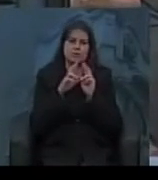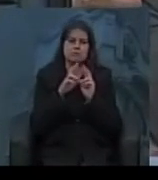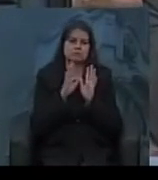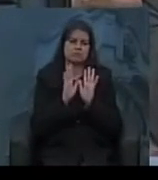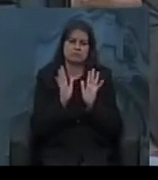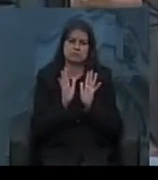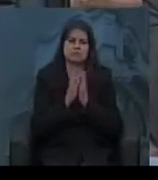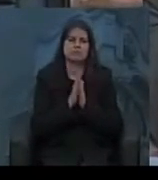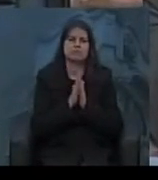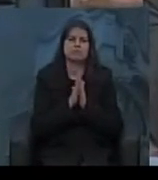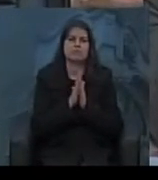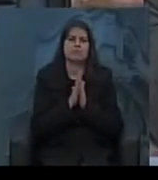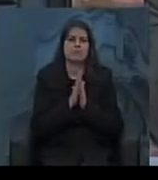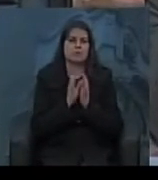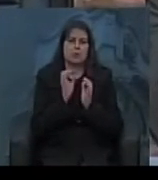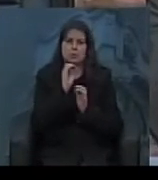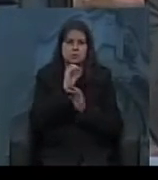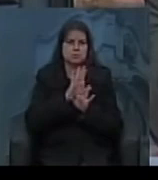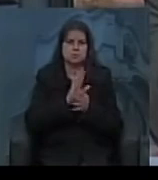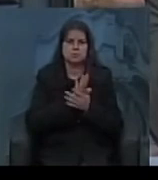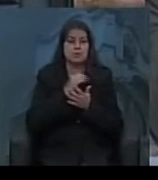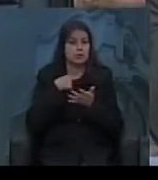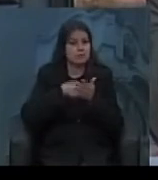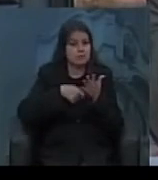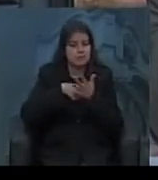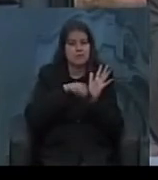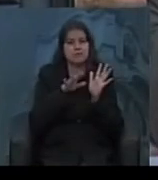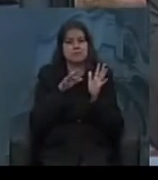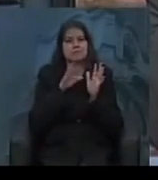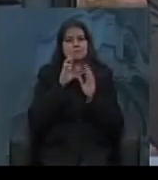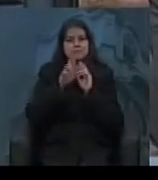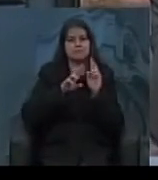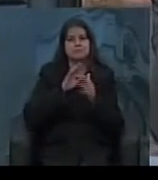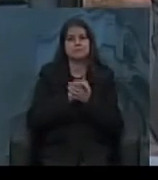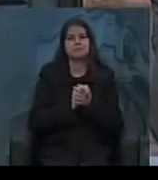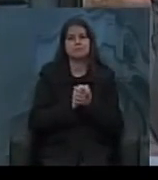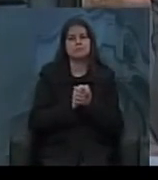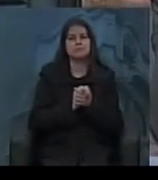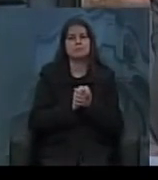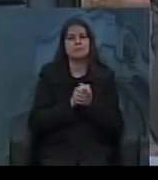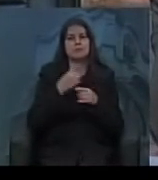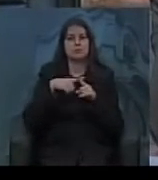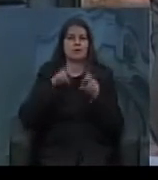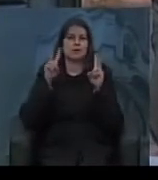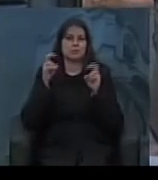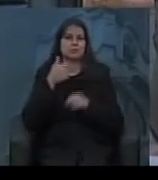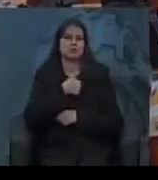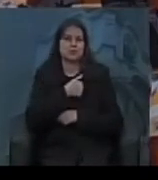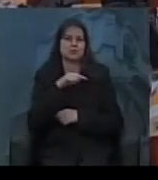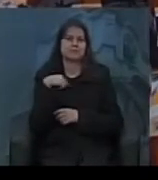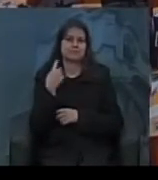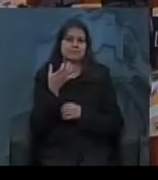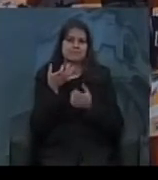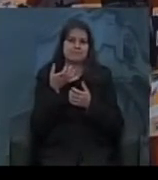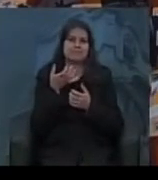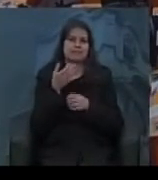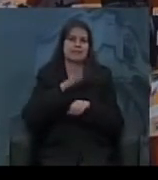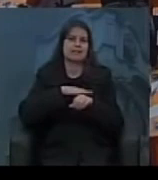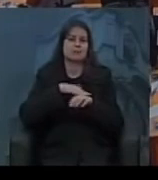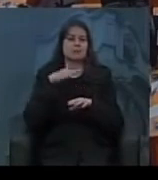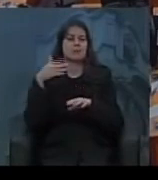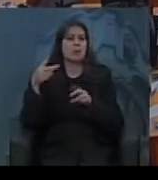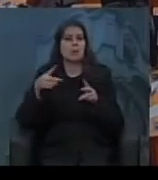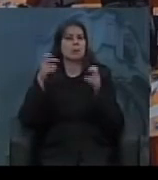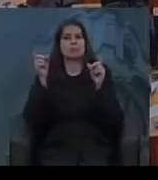de forma bem profícua e sintetizada falar de Getúlio a gente vai deixando o tempo não